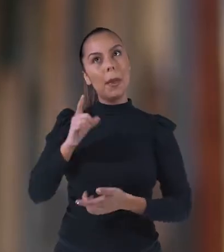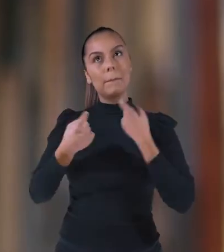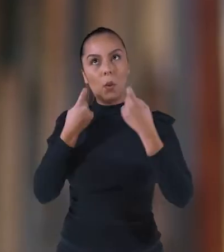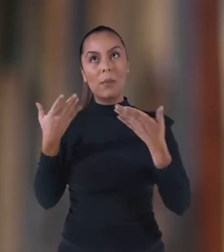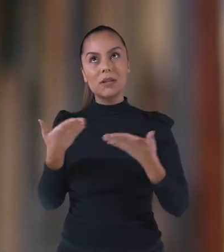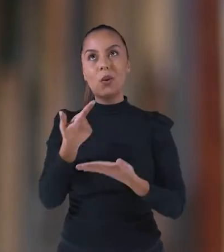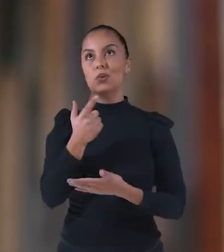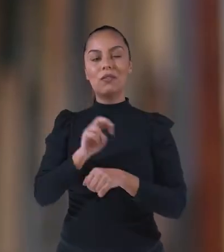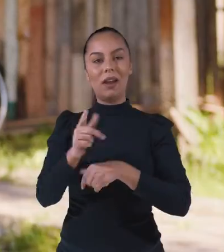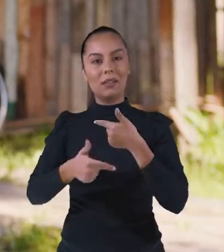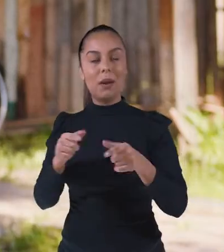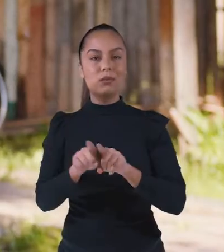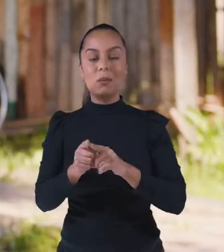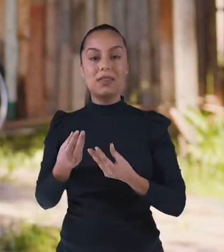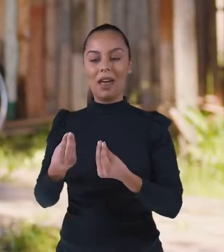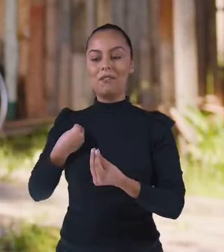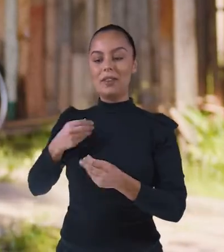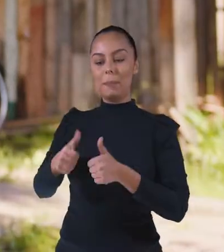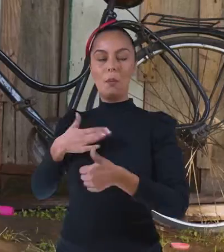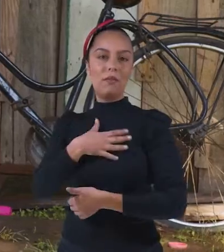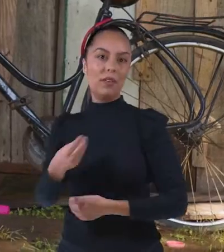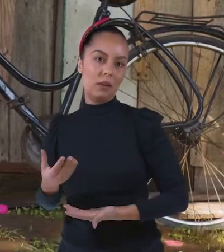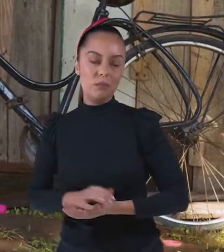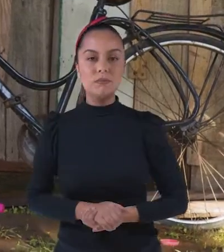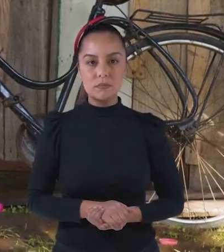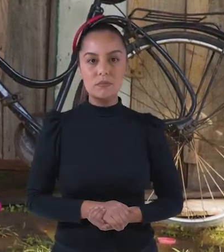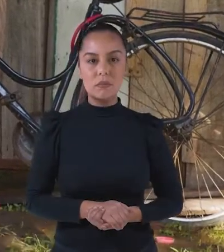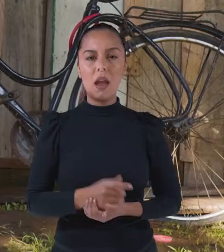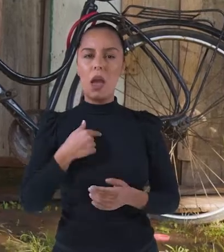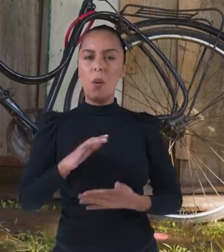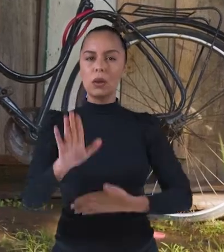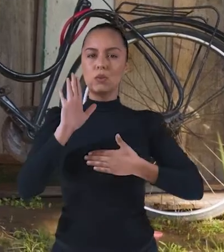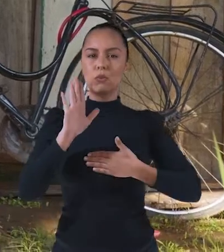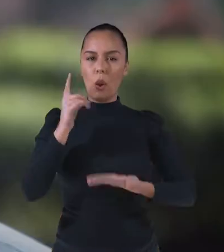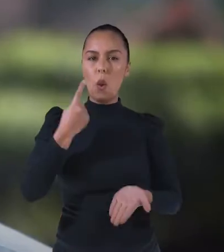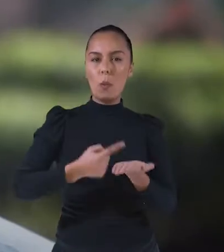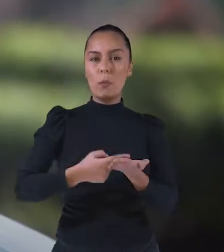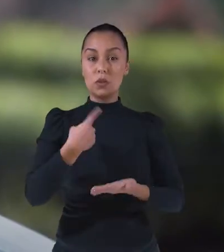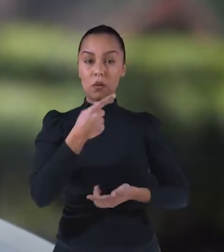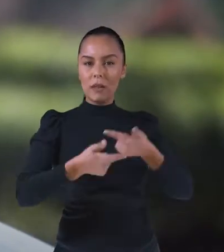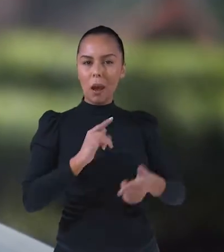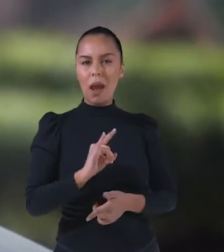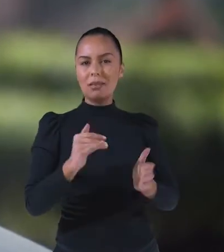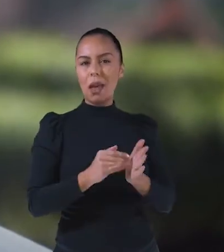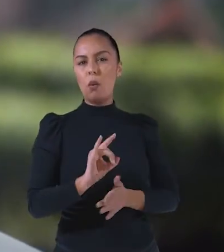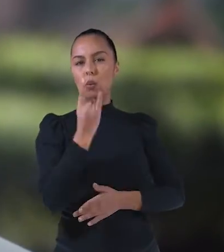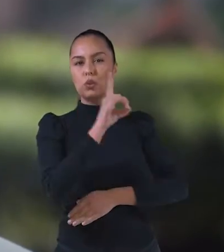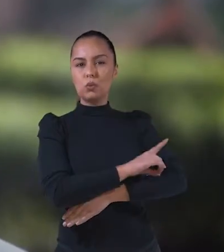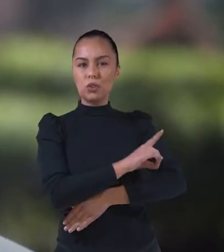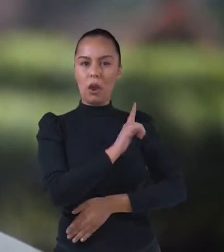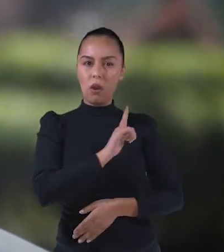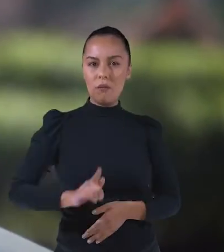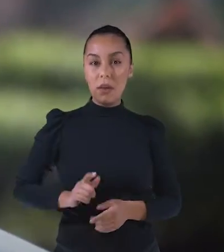é realmente não ter um emprego e não conseguir dar uma vida melhor para minha filha. Assumo compromisso. Vou trabalhar